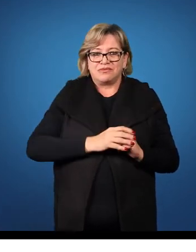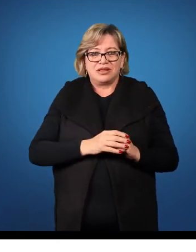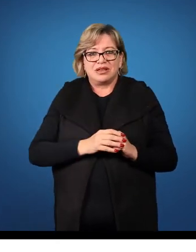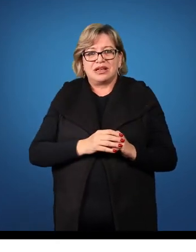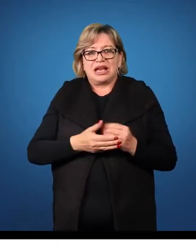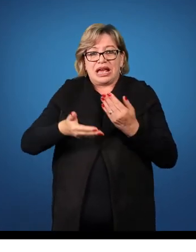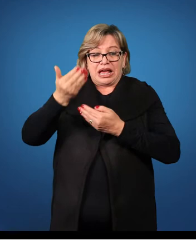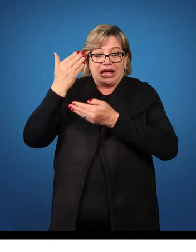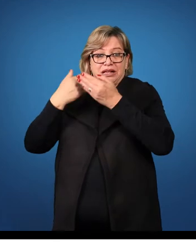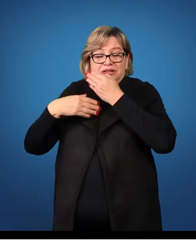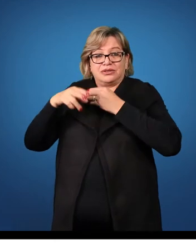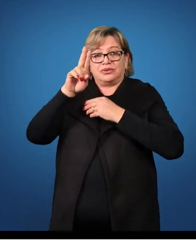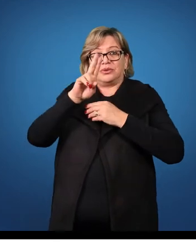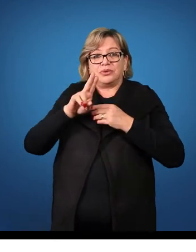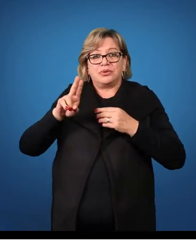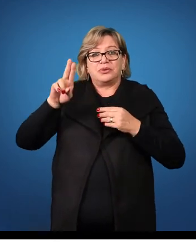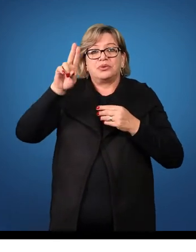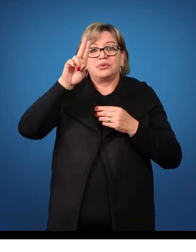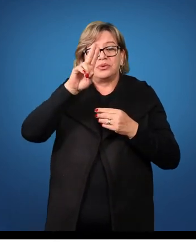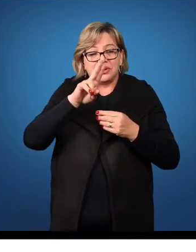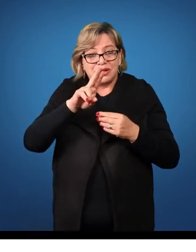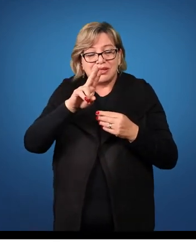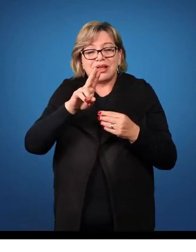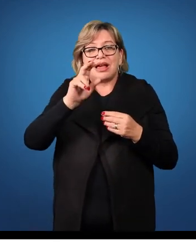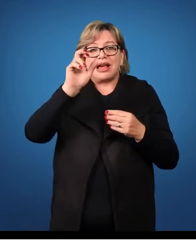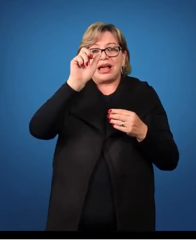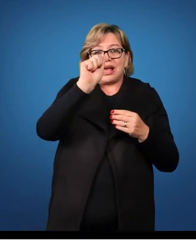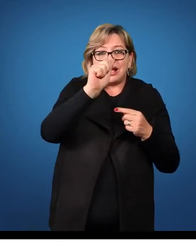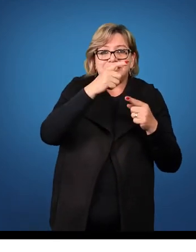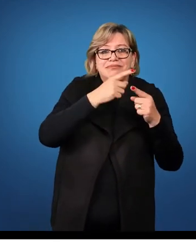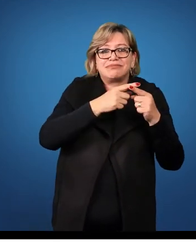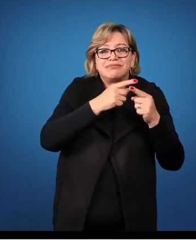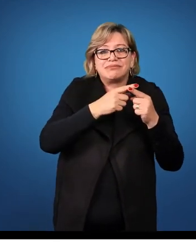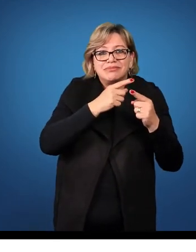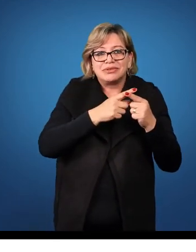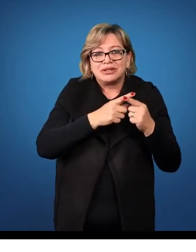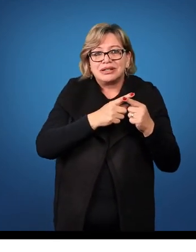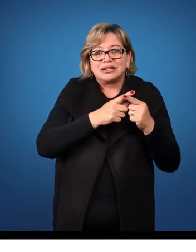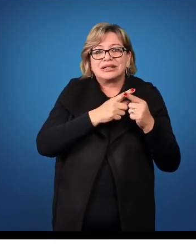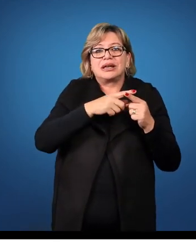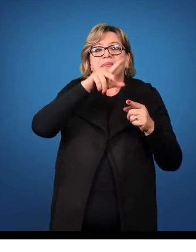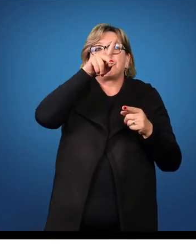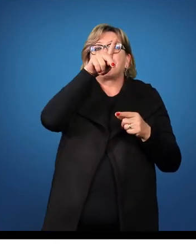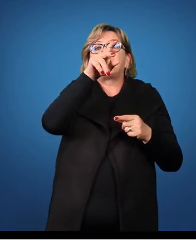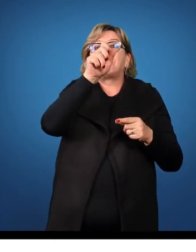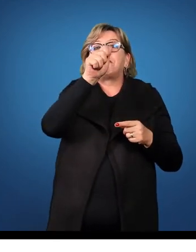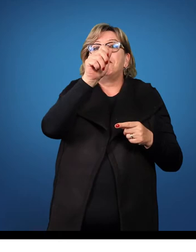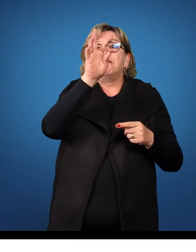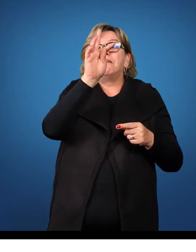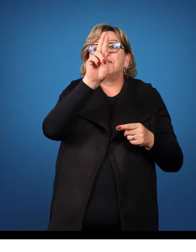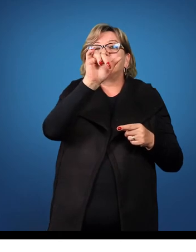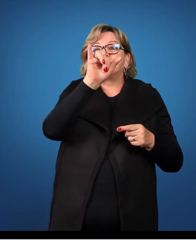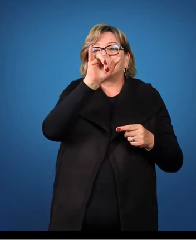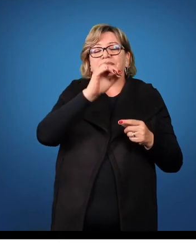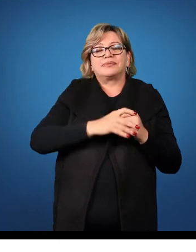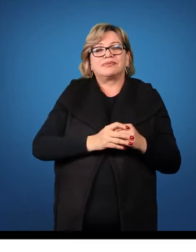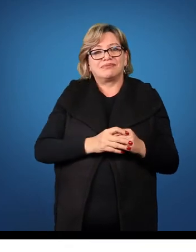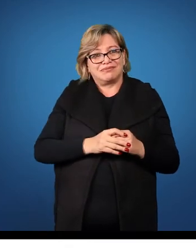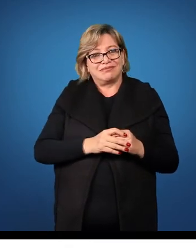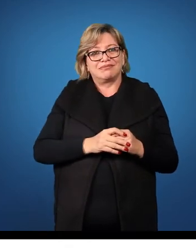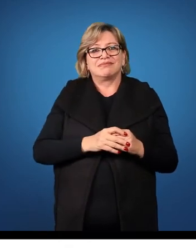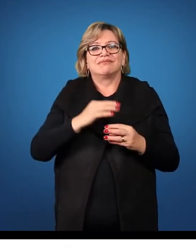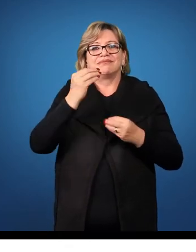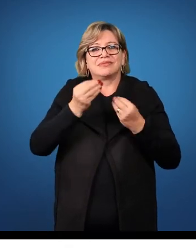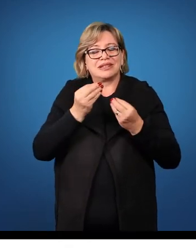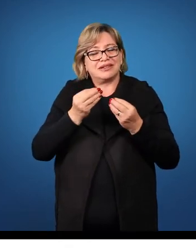porque a palavra pai, em latim, começa com consoante. Na frase,